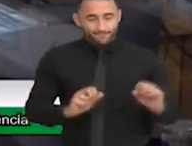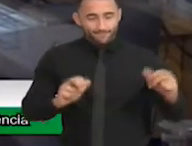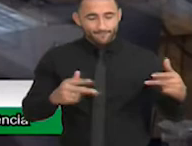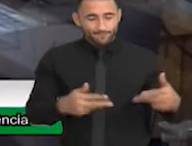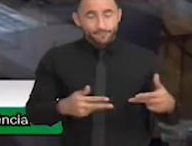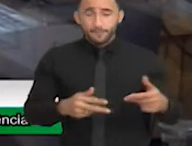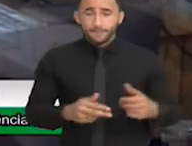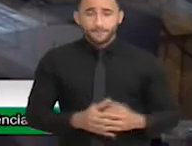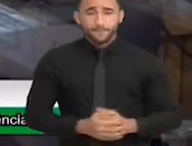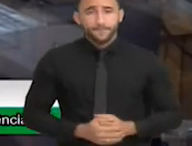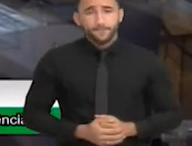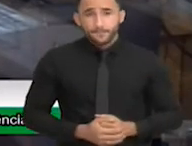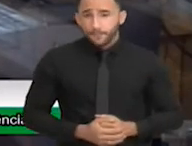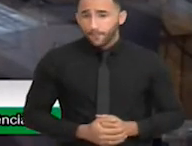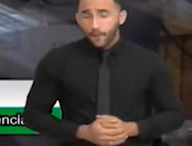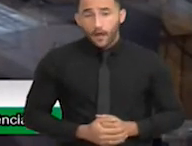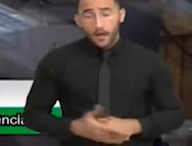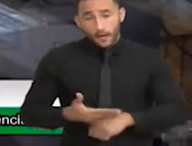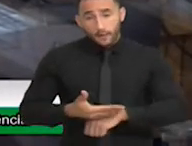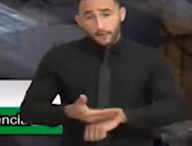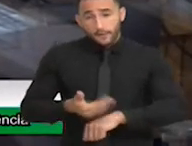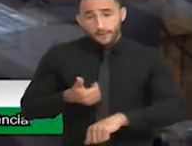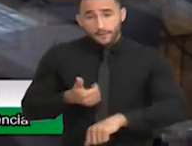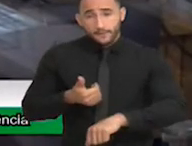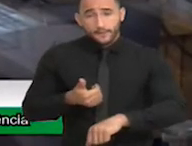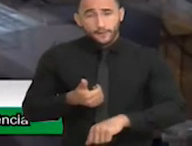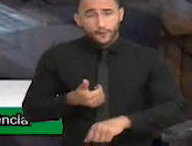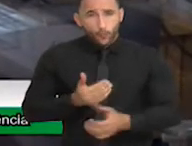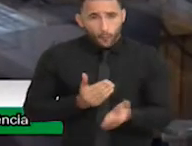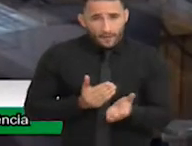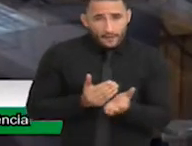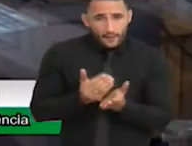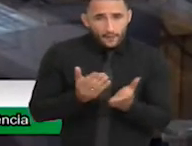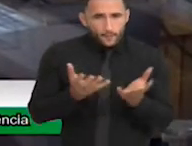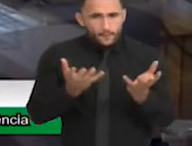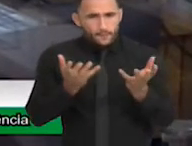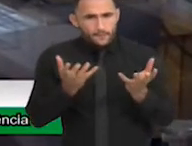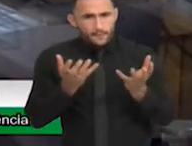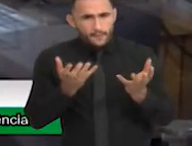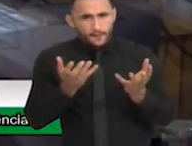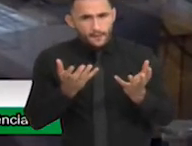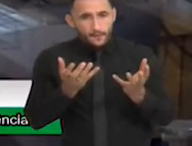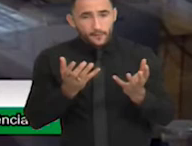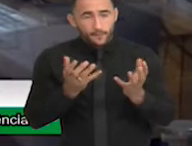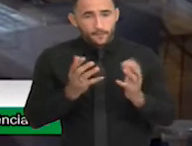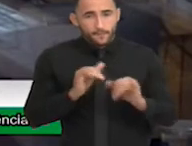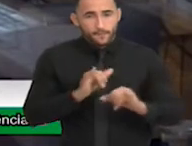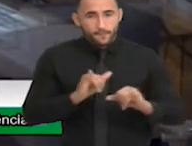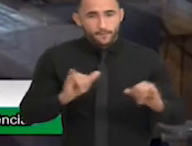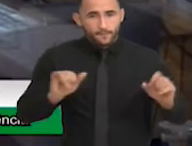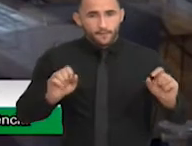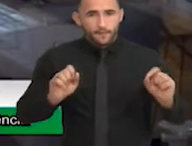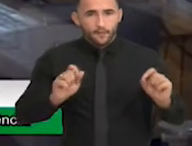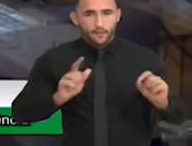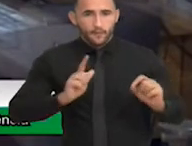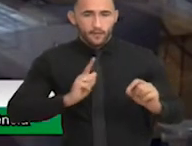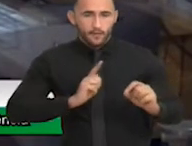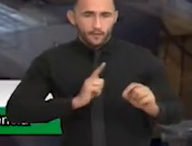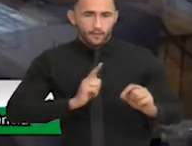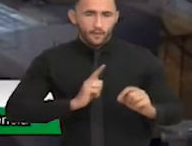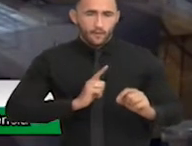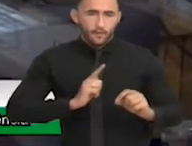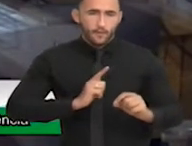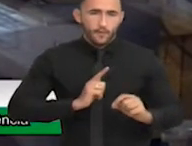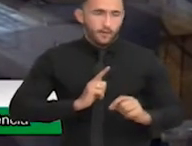antes de qualquer... Eu quero... Eu tenho uma lesão geafragmática